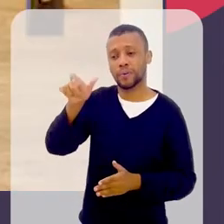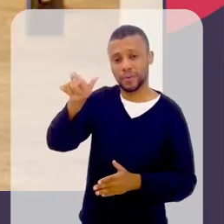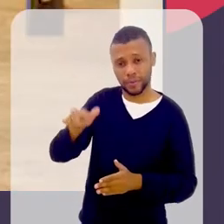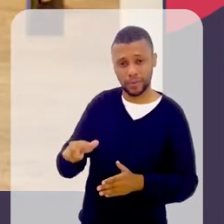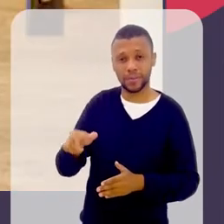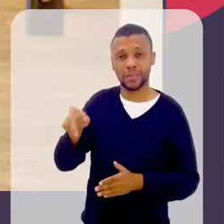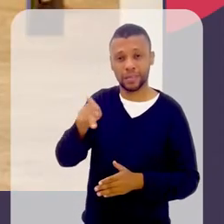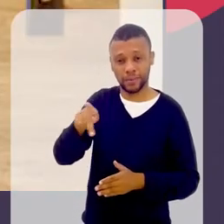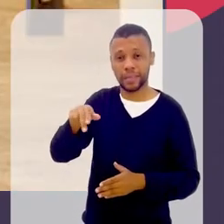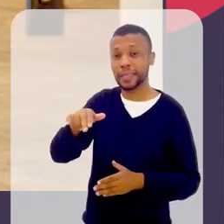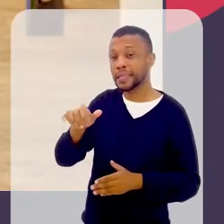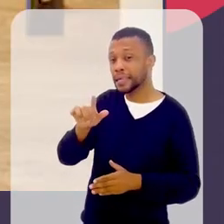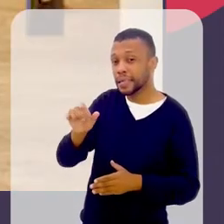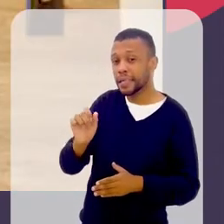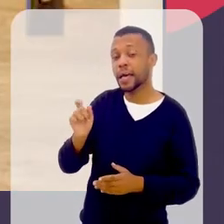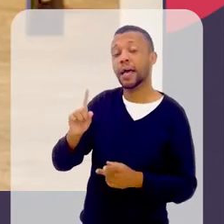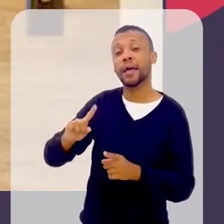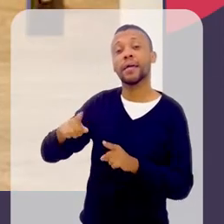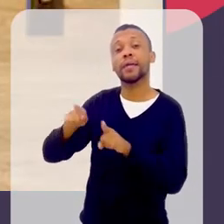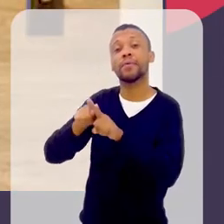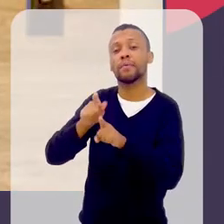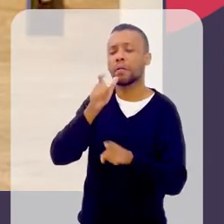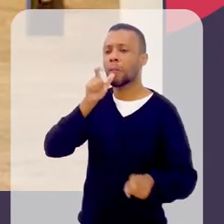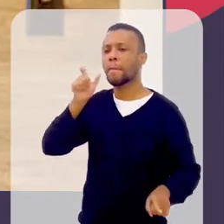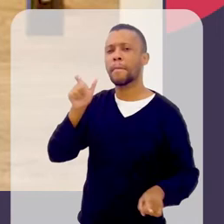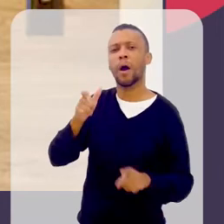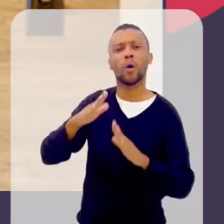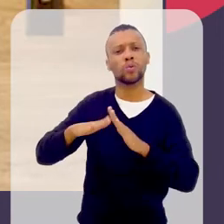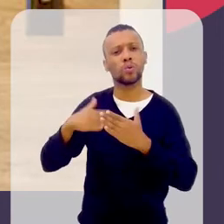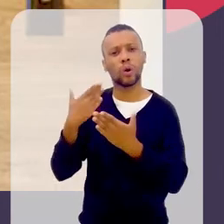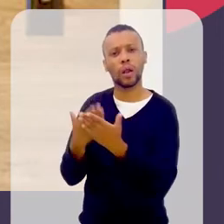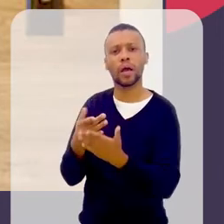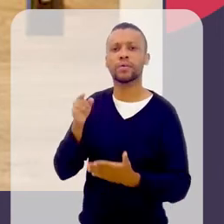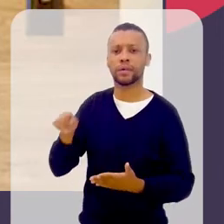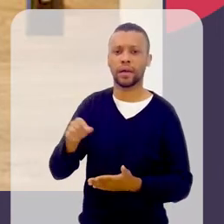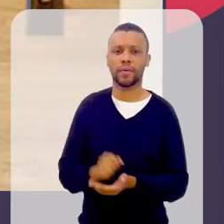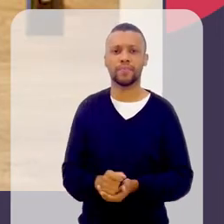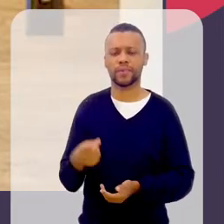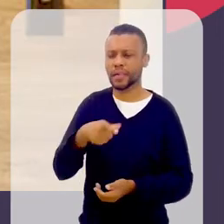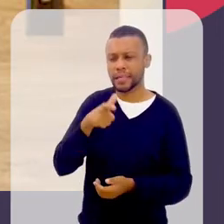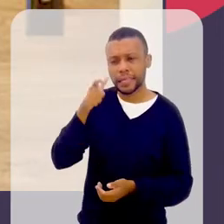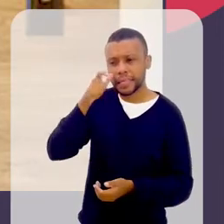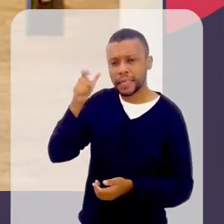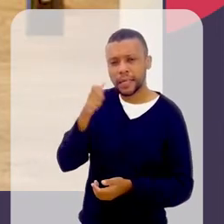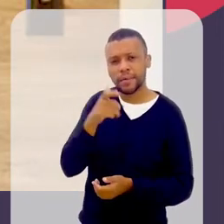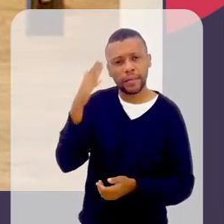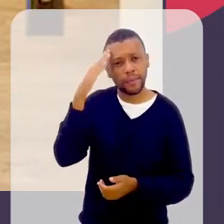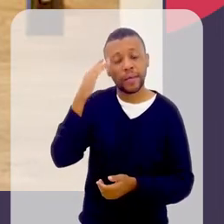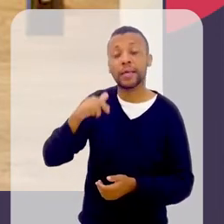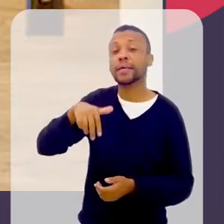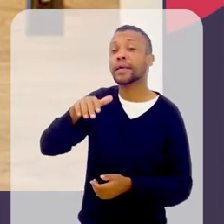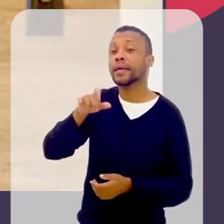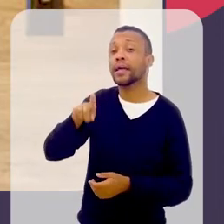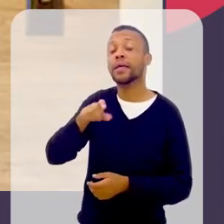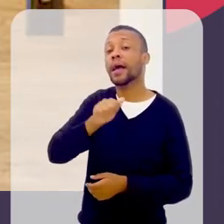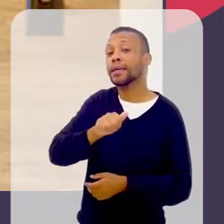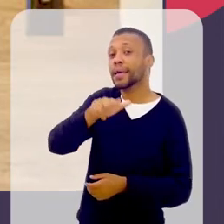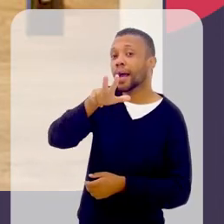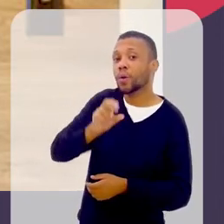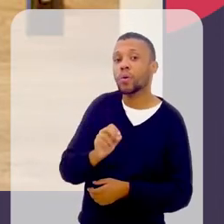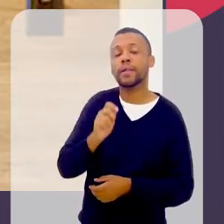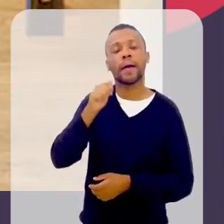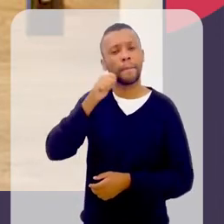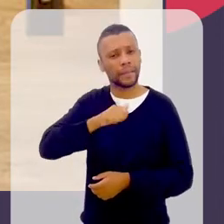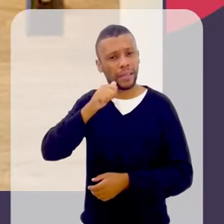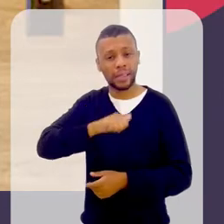E você chegou a se interessar por saber quem eram essas meninas que estavam matriculadas no